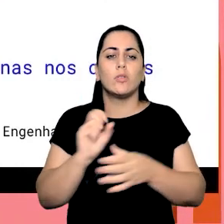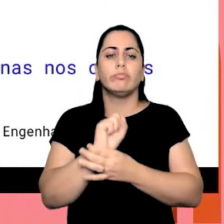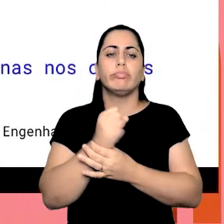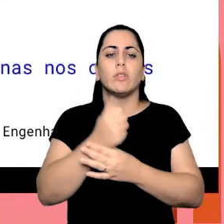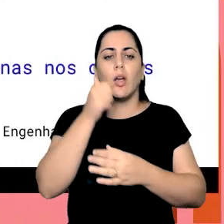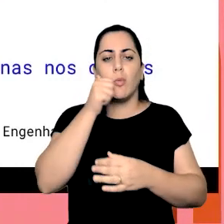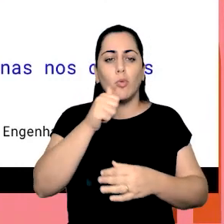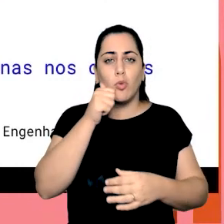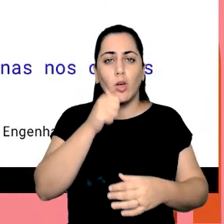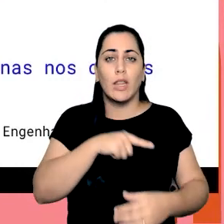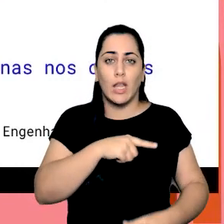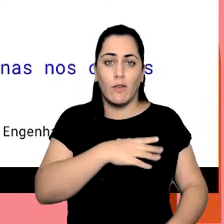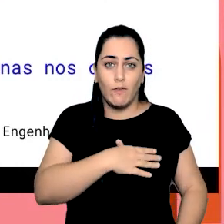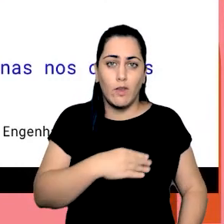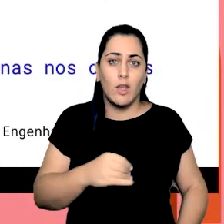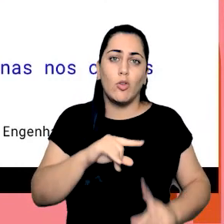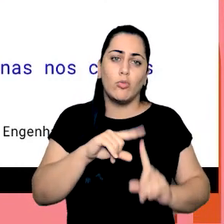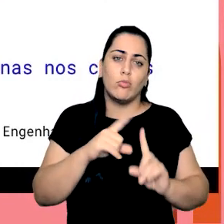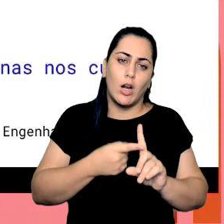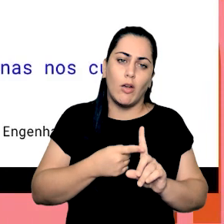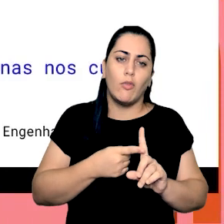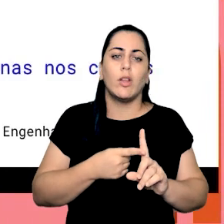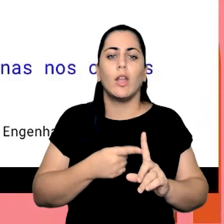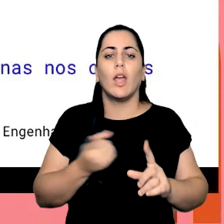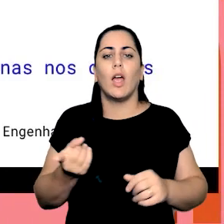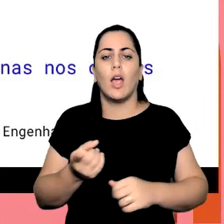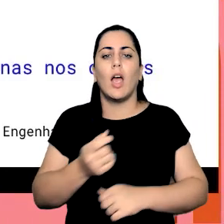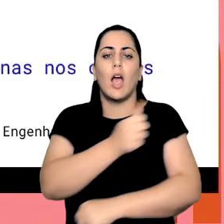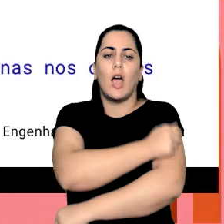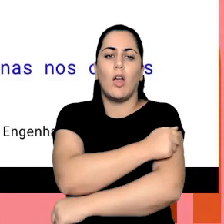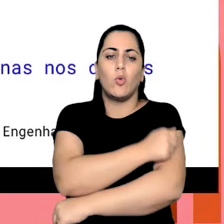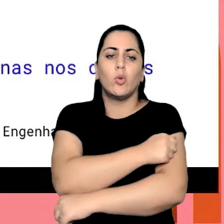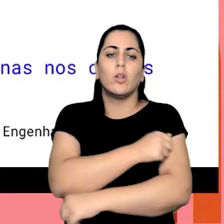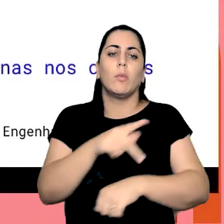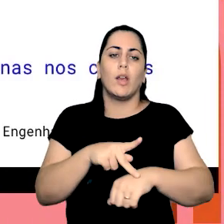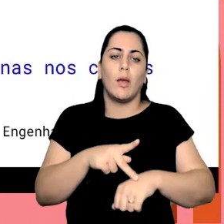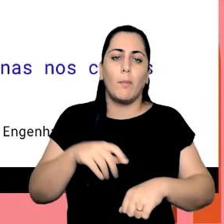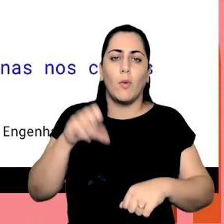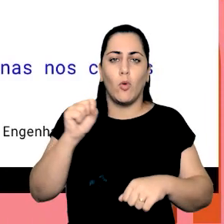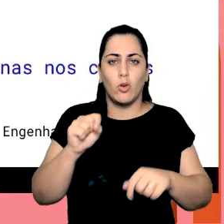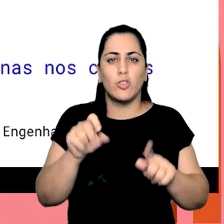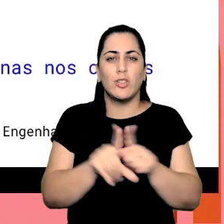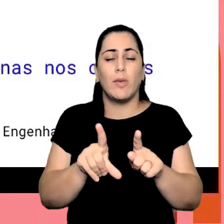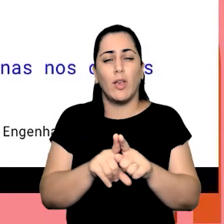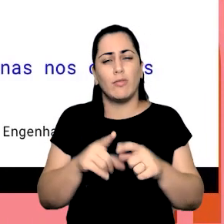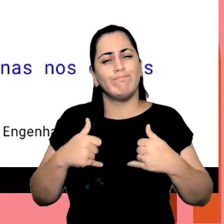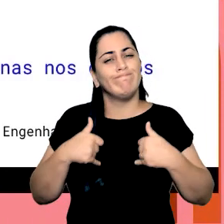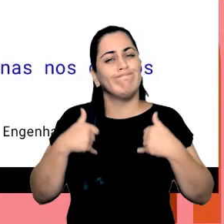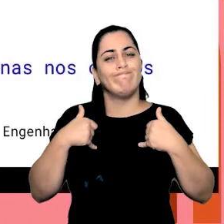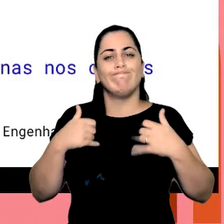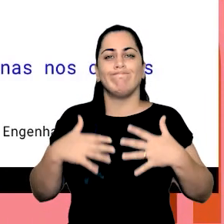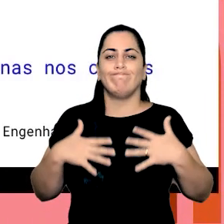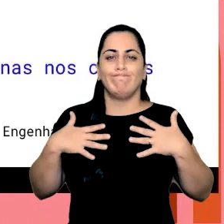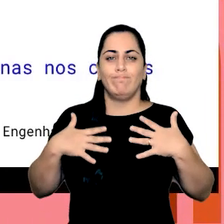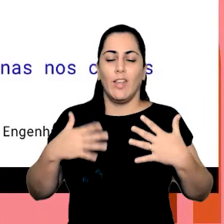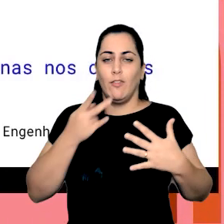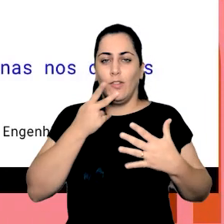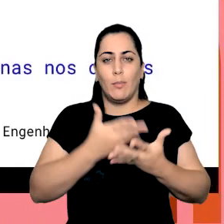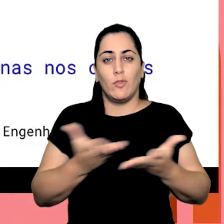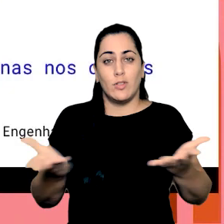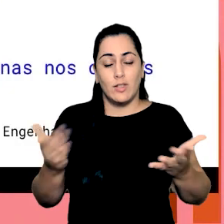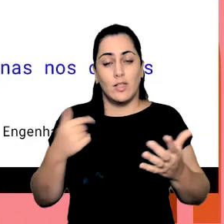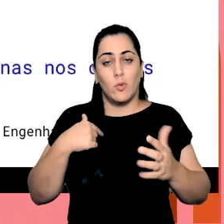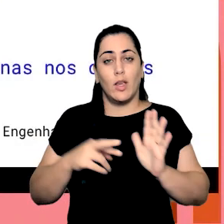das mães alunas nos cursos de graduação e pós-graduação tenho muito orgulho de informar aqui para vocês que como